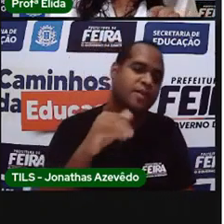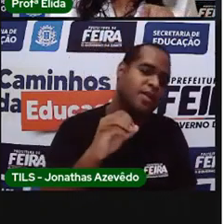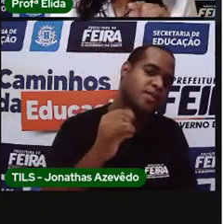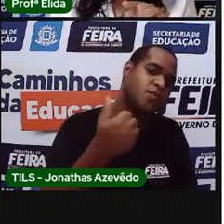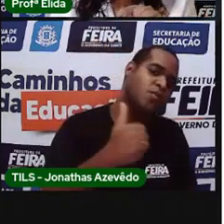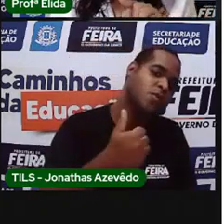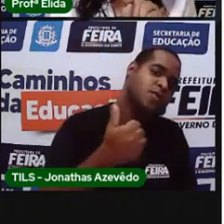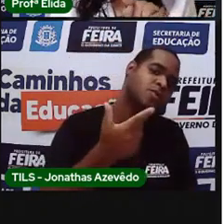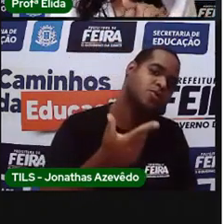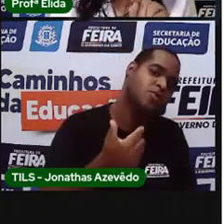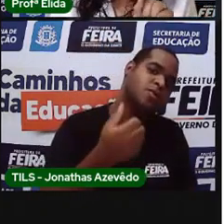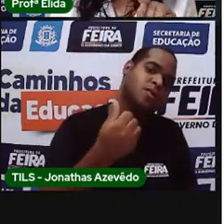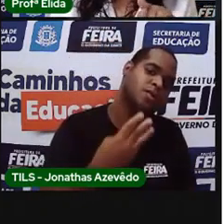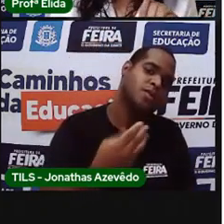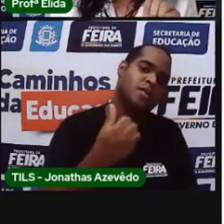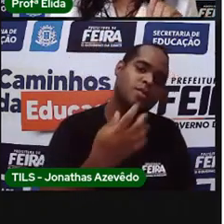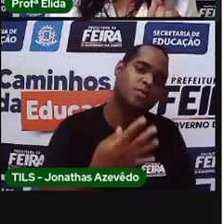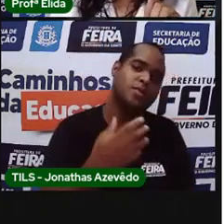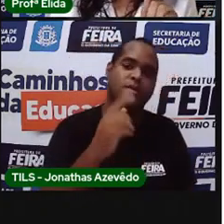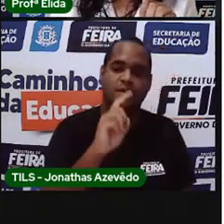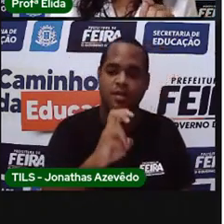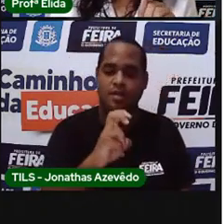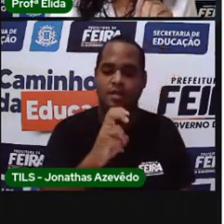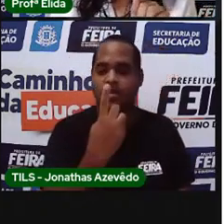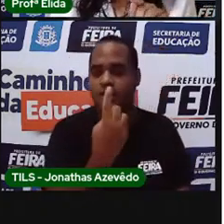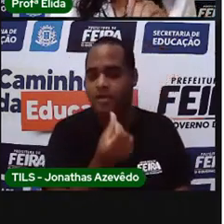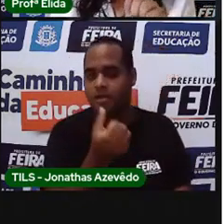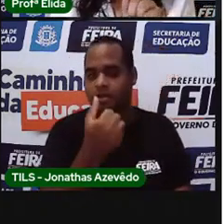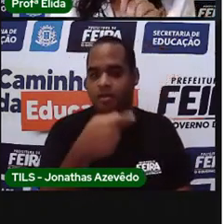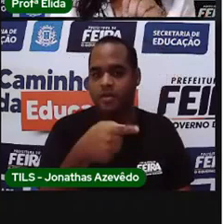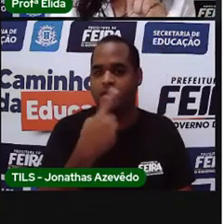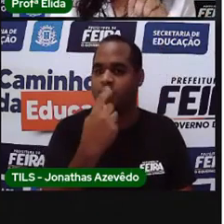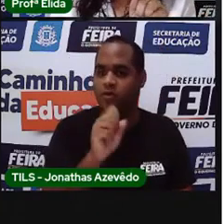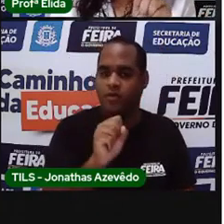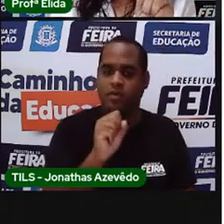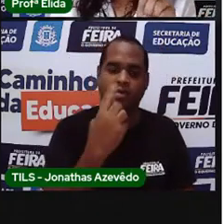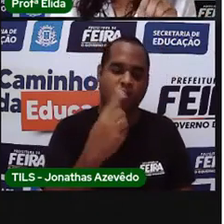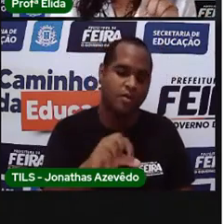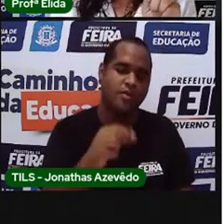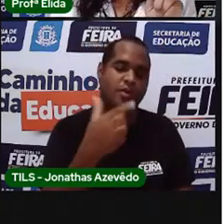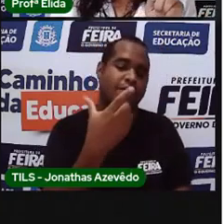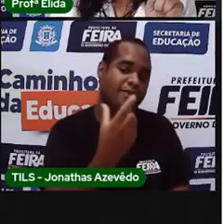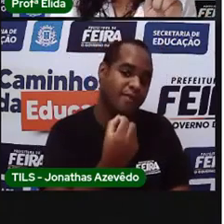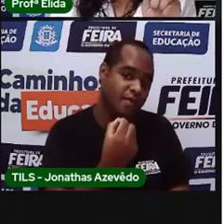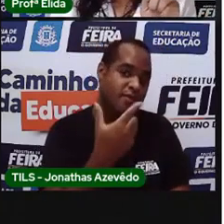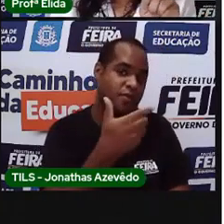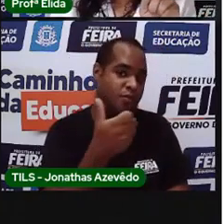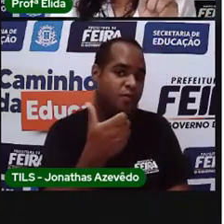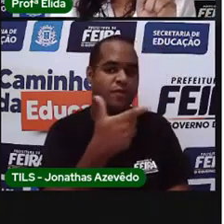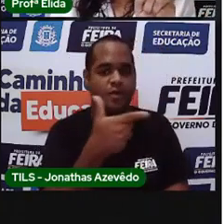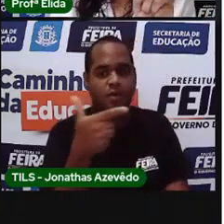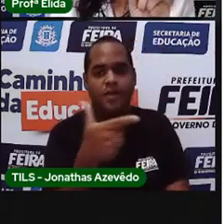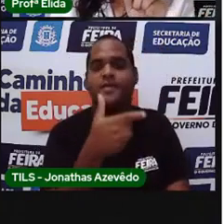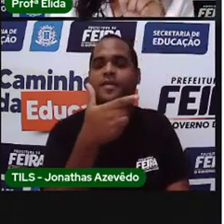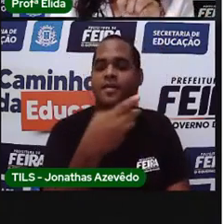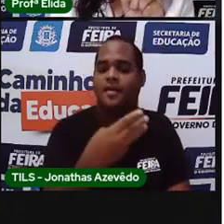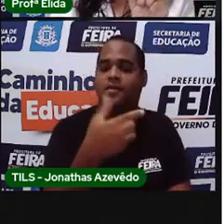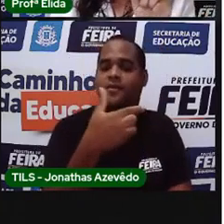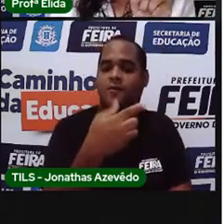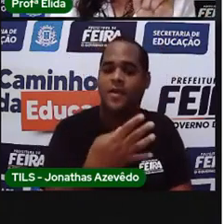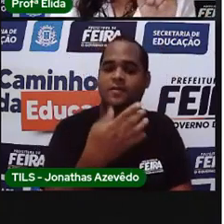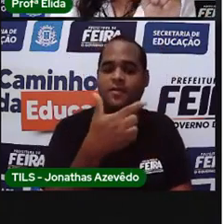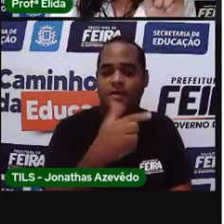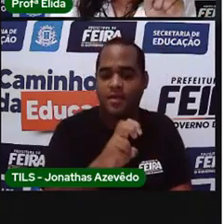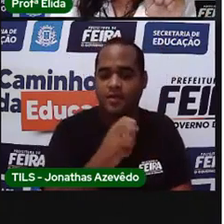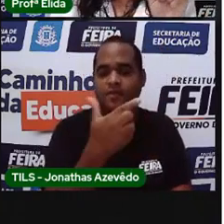9, 10, 11, 12, 13, 14, 15, 16, 17, 18, 19, 20, 21, 22, 23,